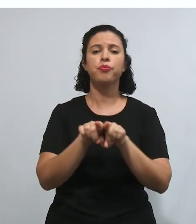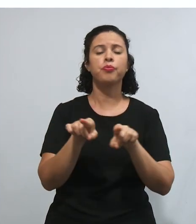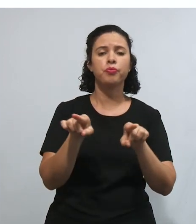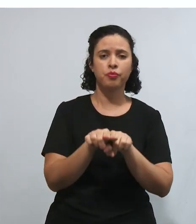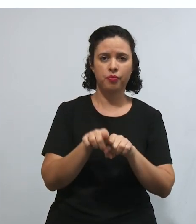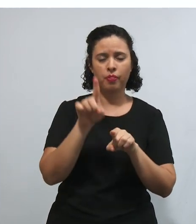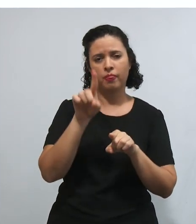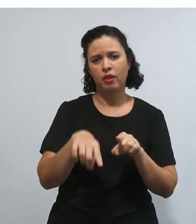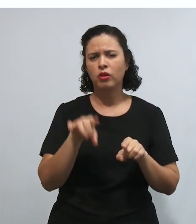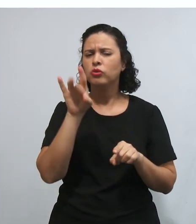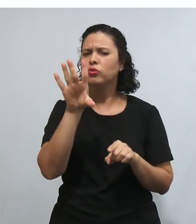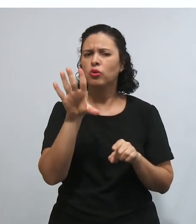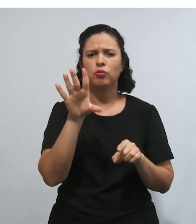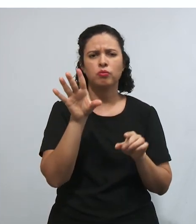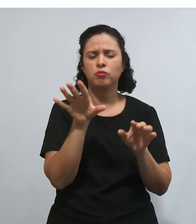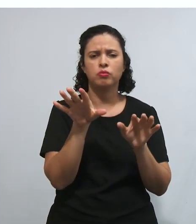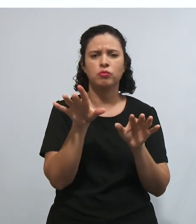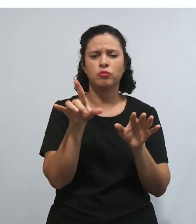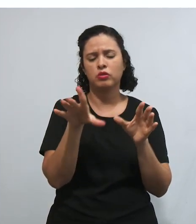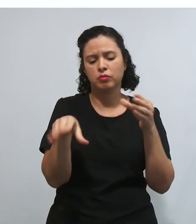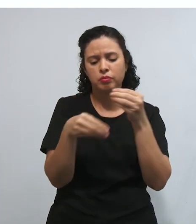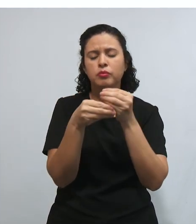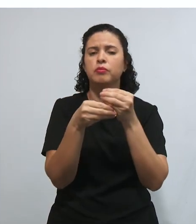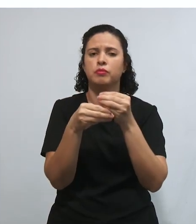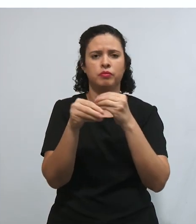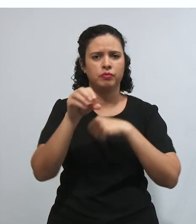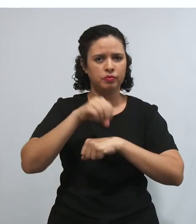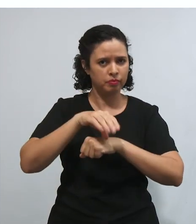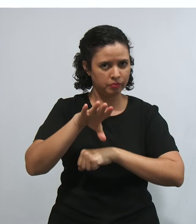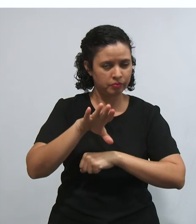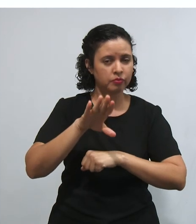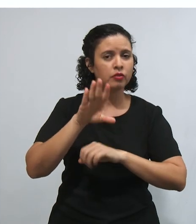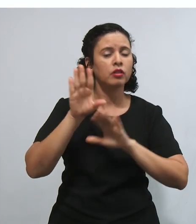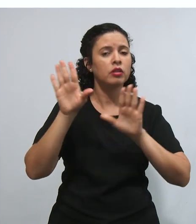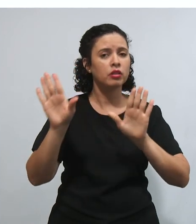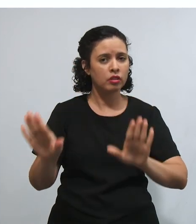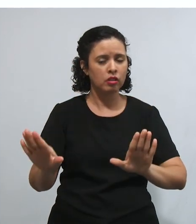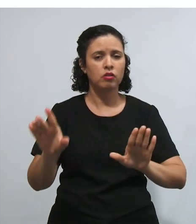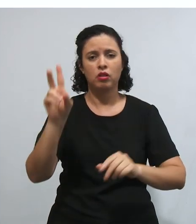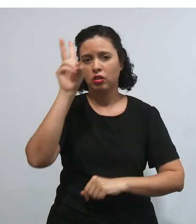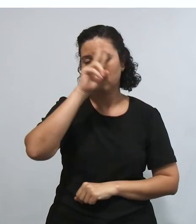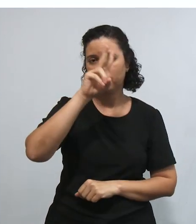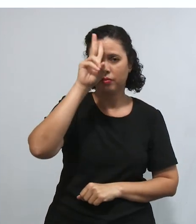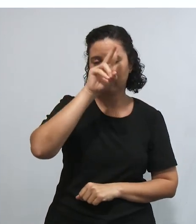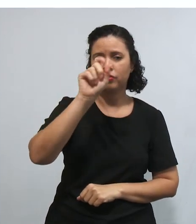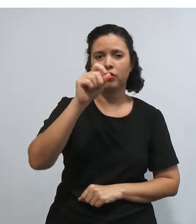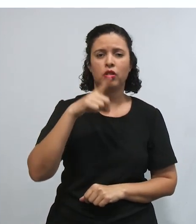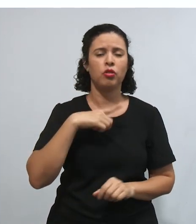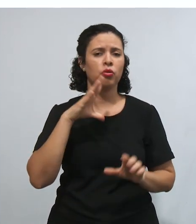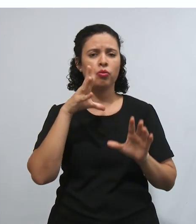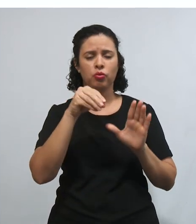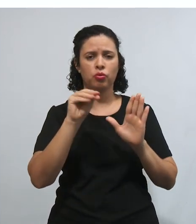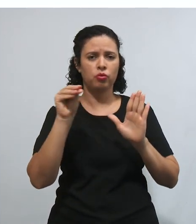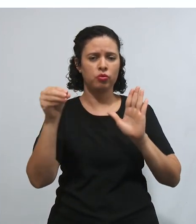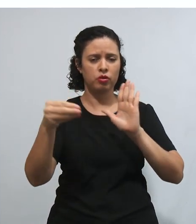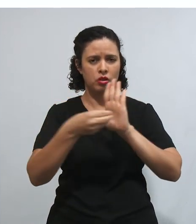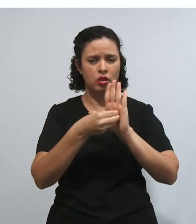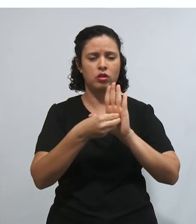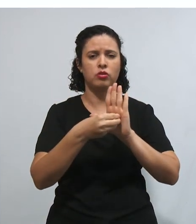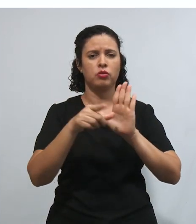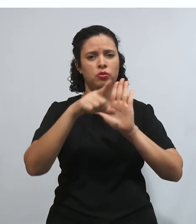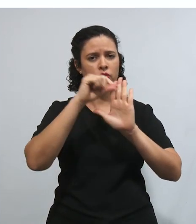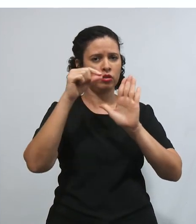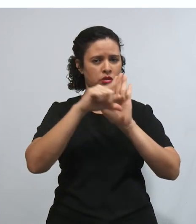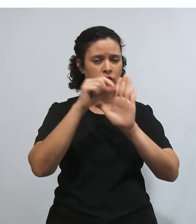Então, esse aqui é um pequeno detalhe. Lembrando que esses remédios constitucionais estão dispostos dentro do